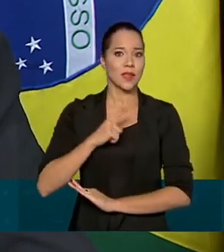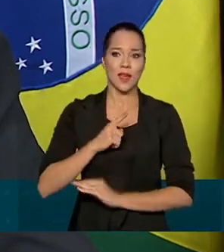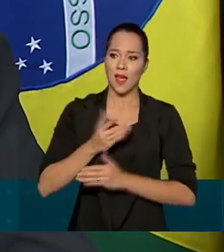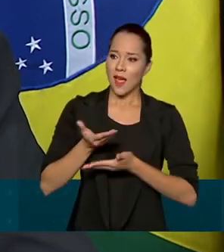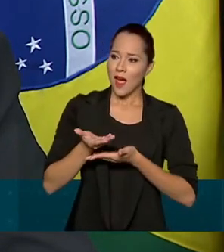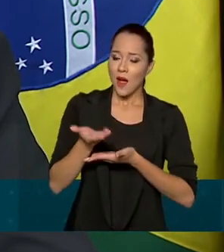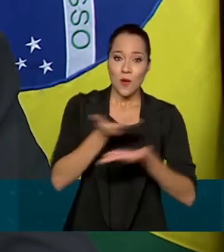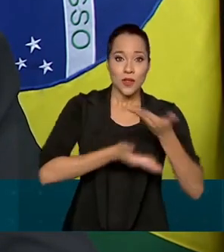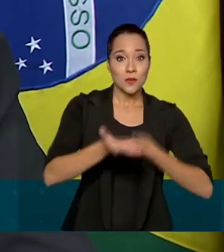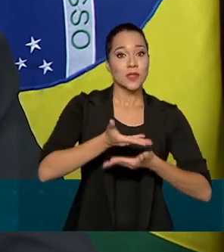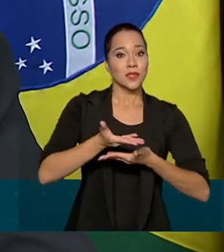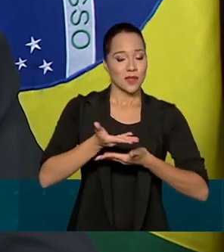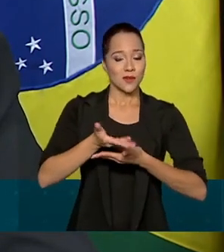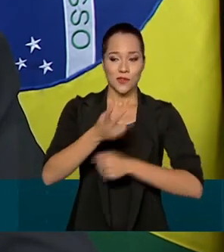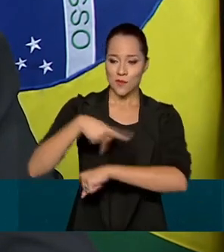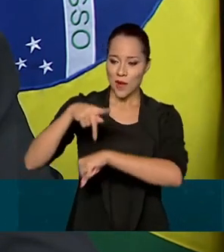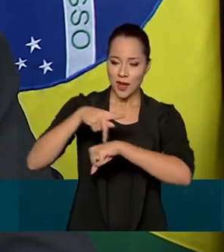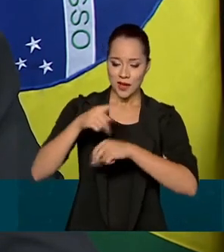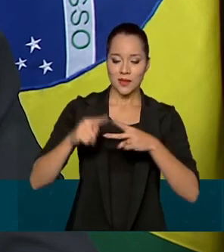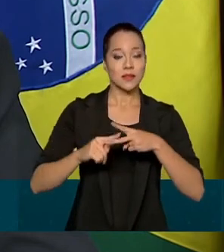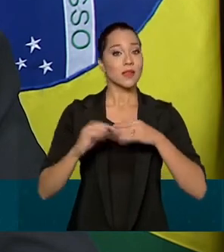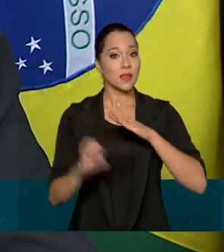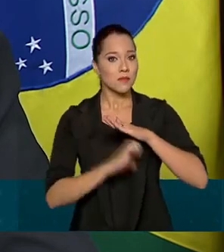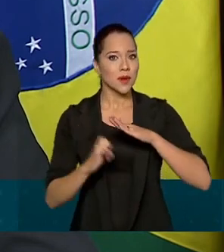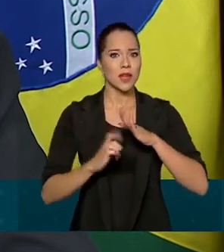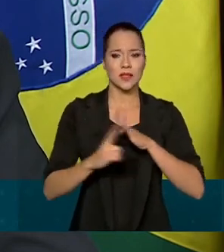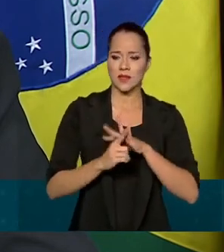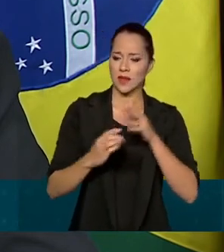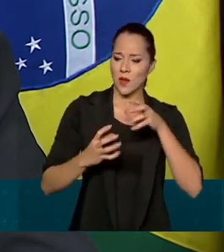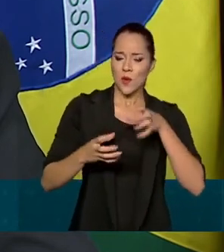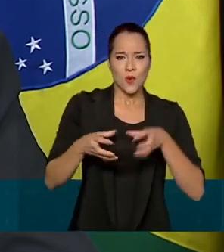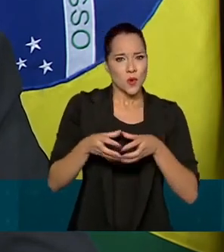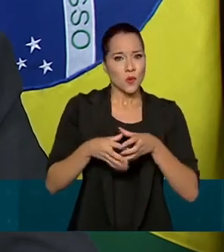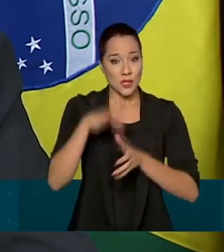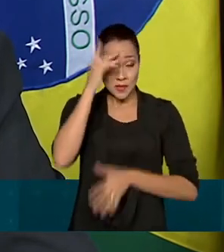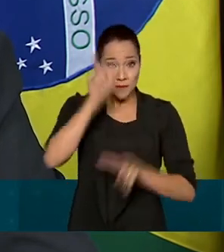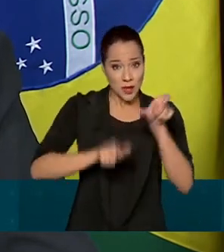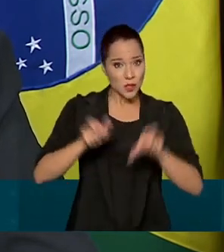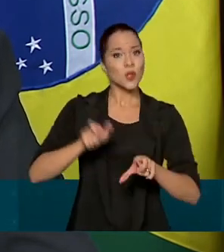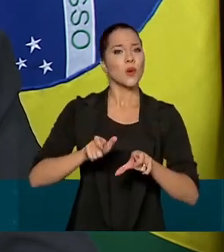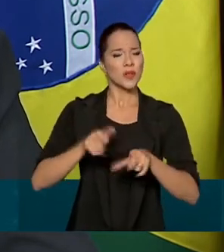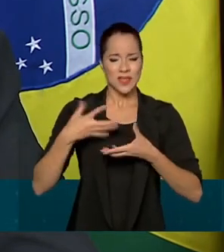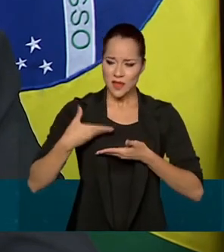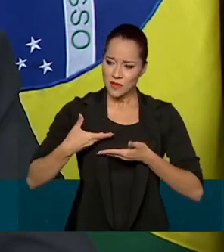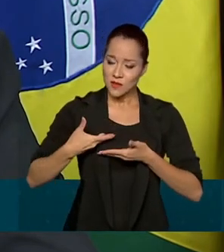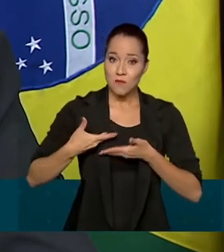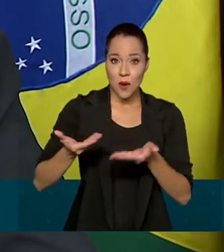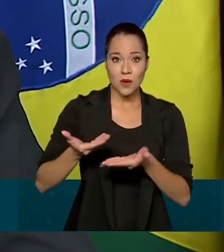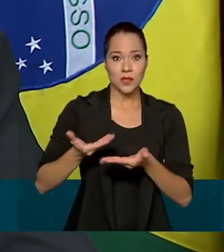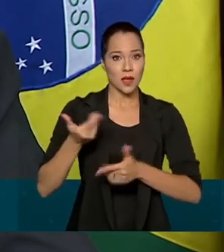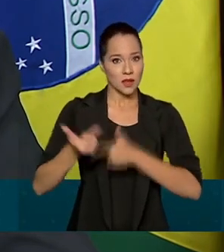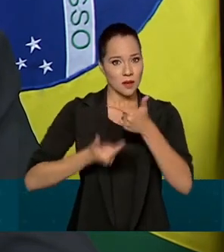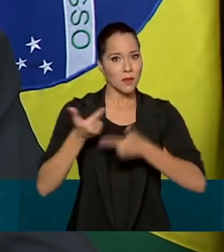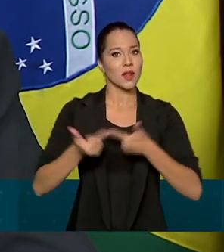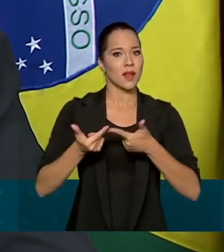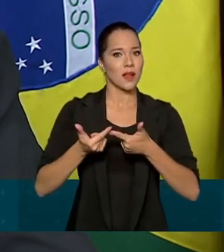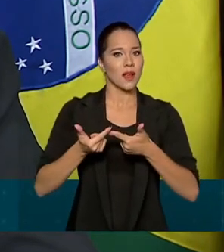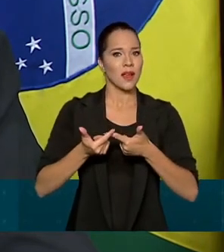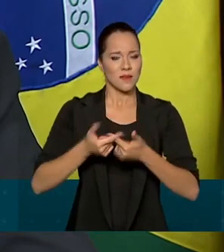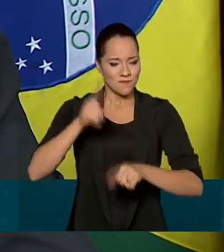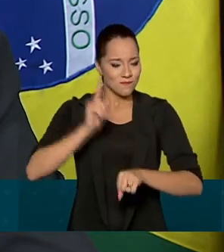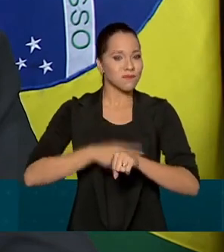contribuição de países, empresas, entidades e pessoas dispostas a atuar de maneira